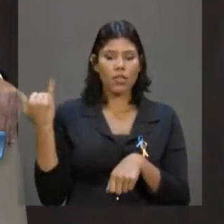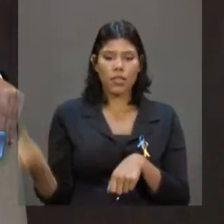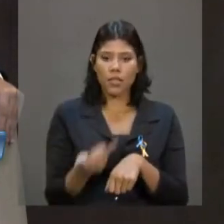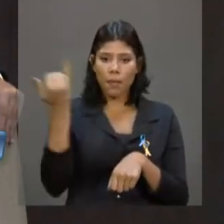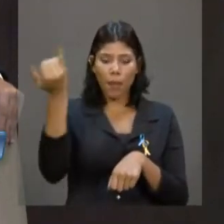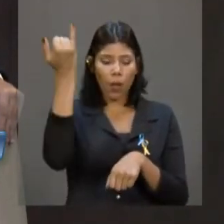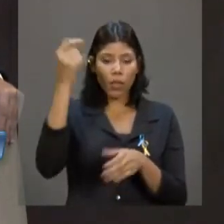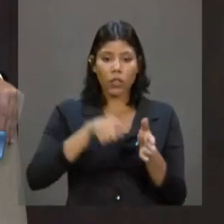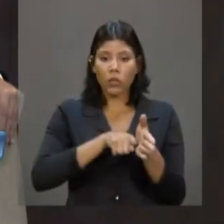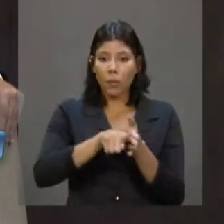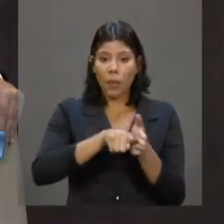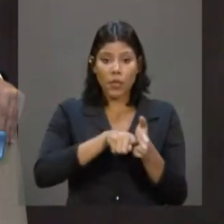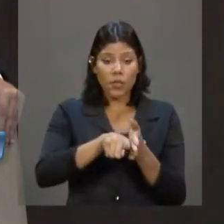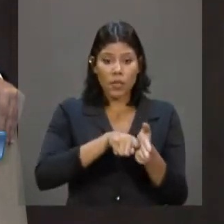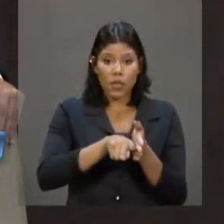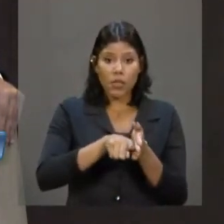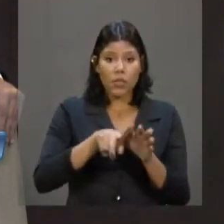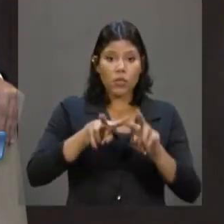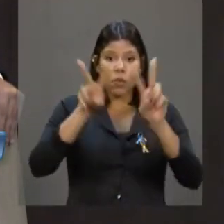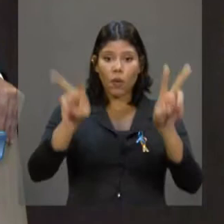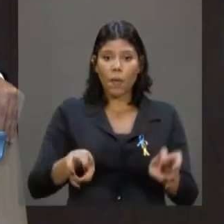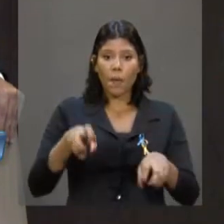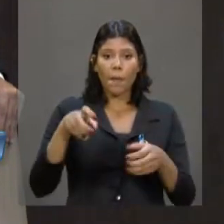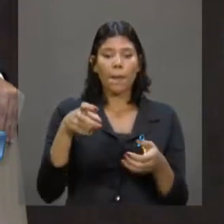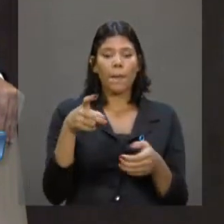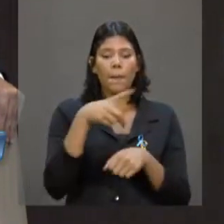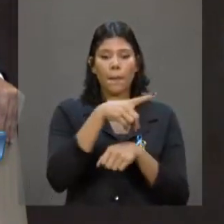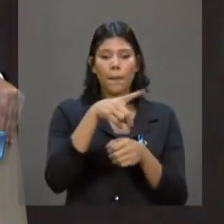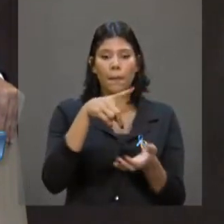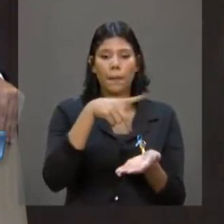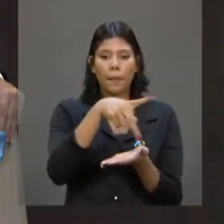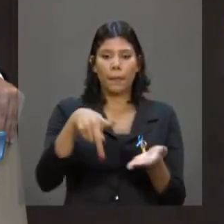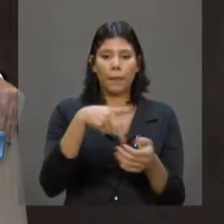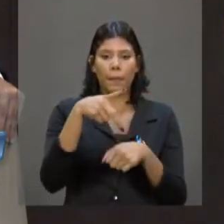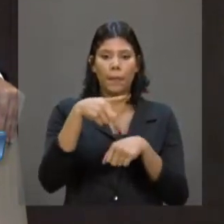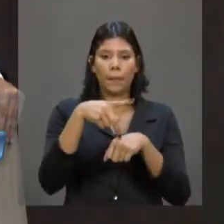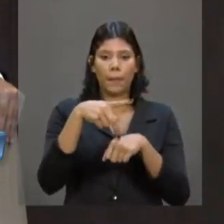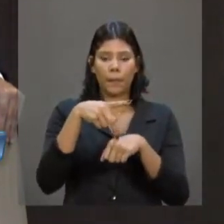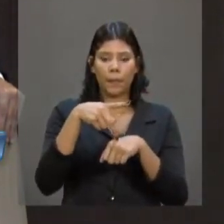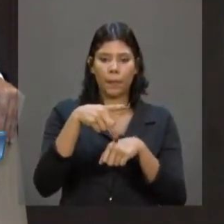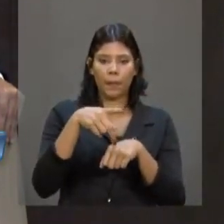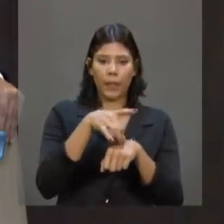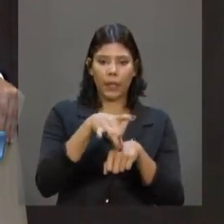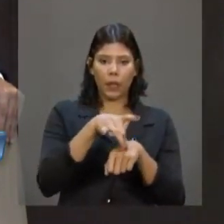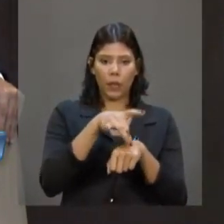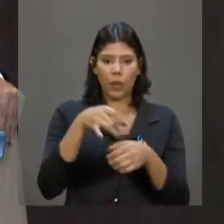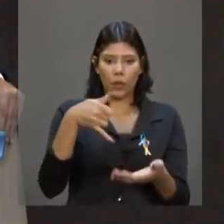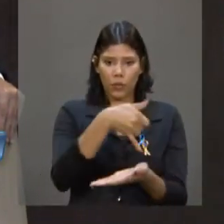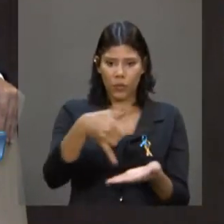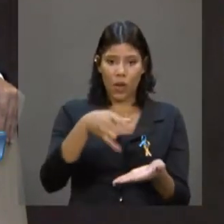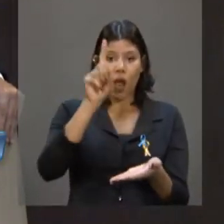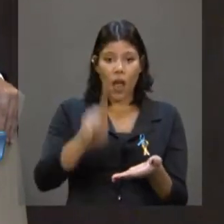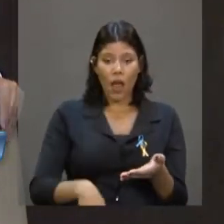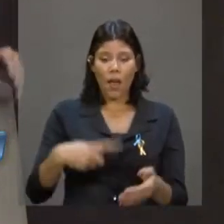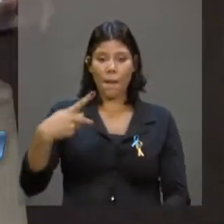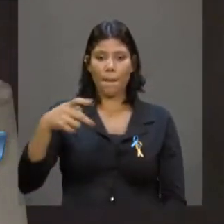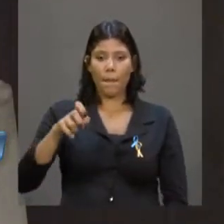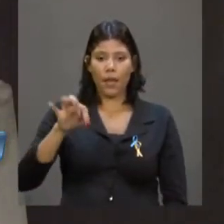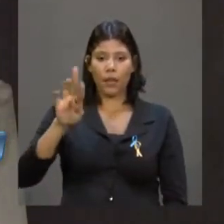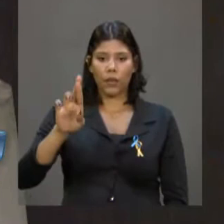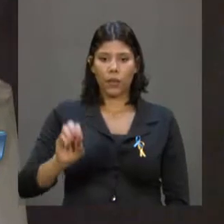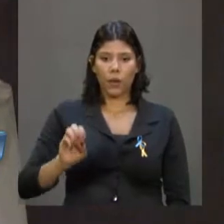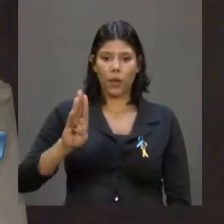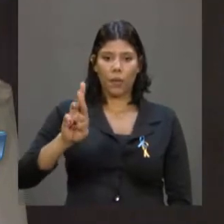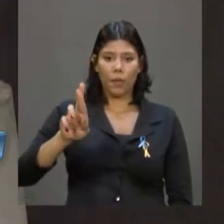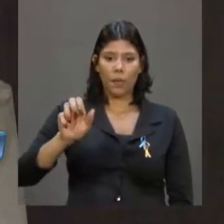mundo que foi a Petrobras. E que pode ser pioneira na transição energética. Acabei de